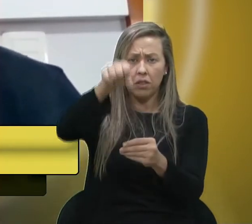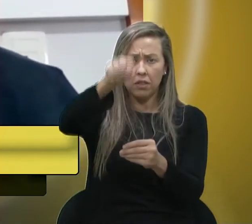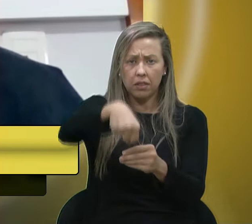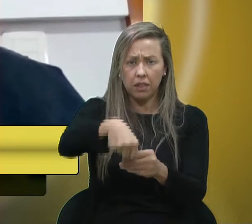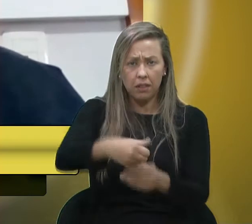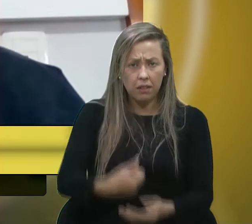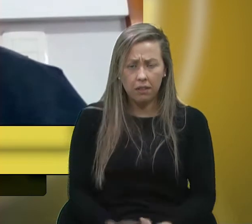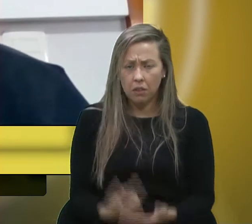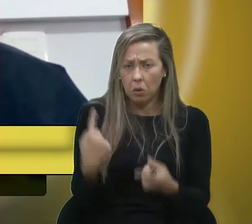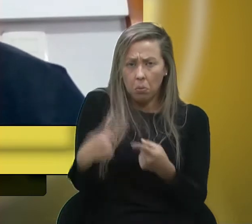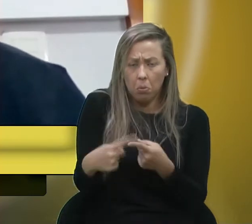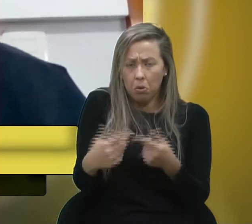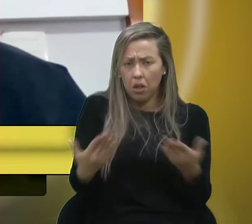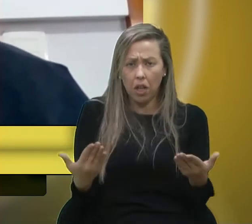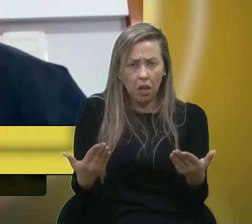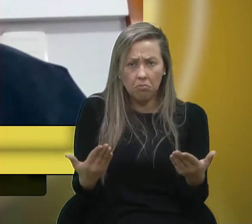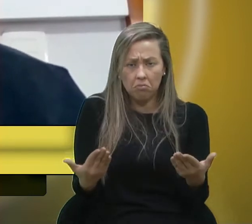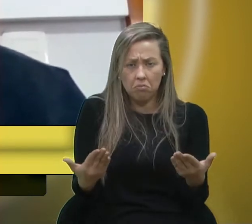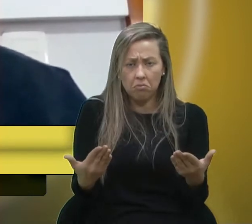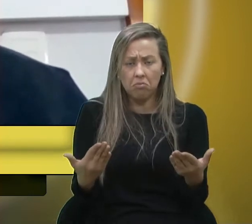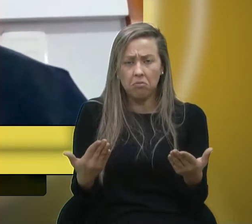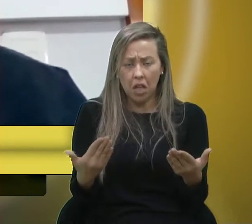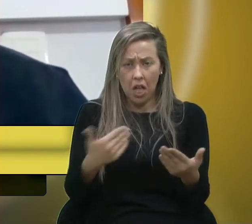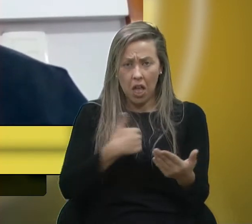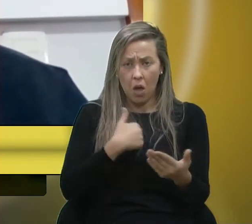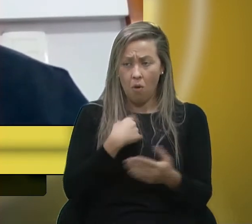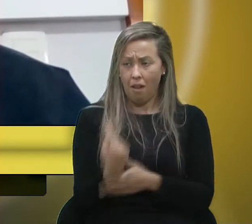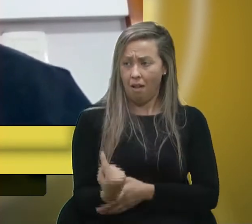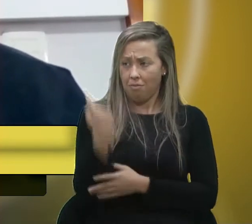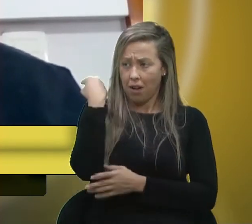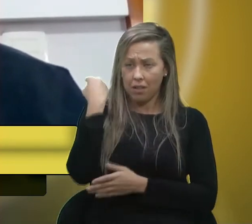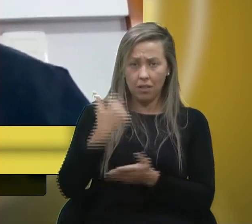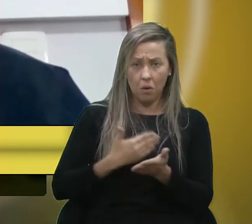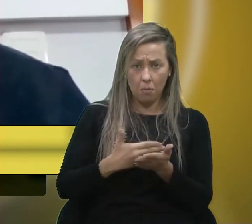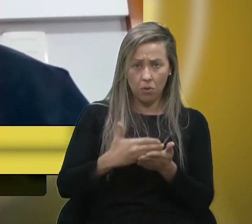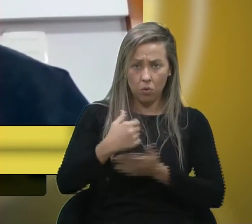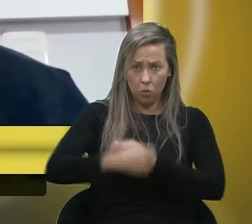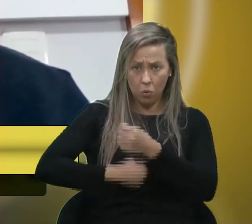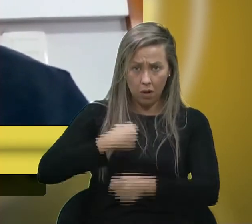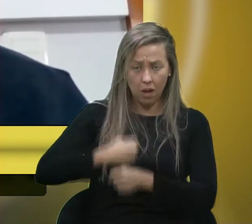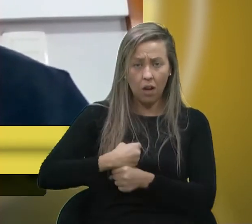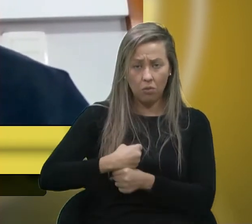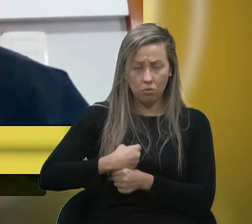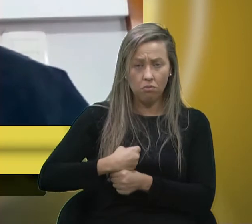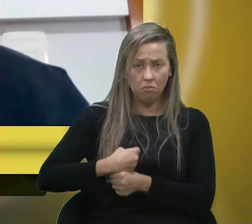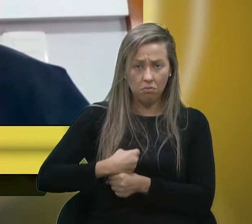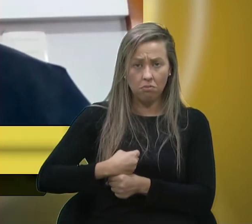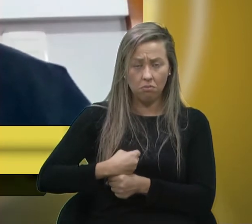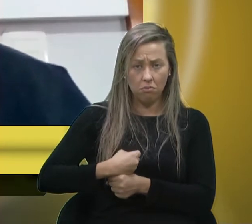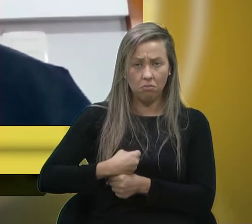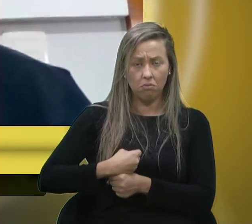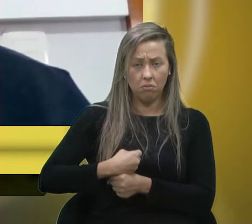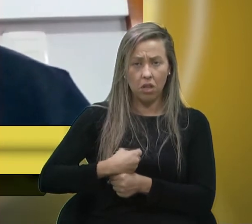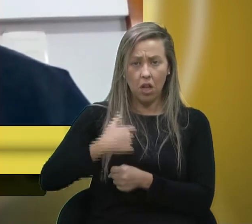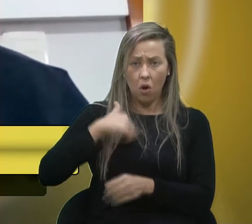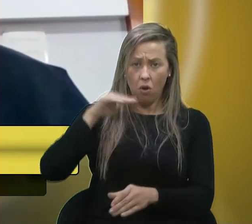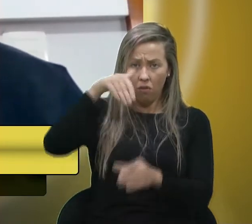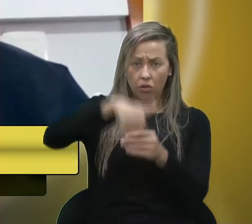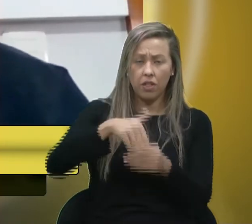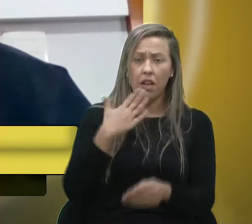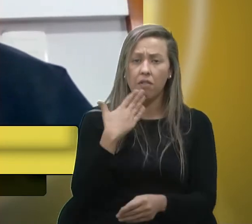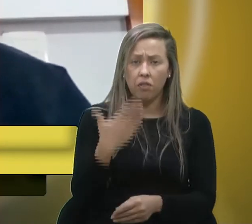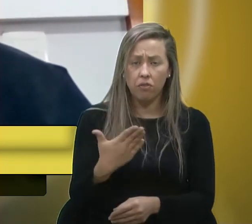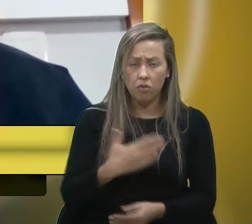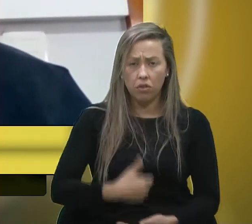se for o caso, porque eu lá atrás, no começo do ano, no começo do ano, votei a favor